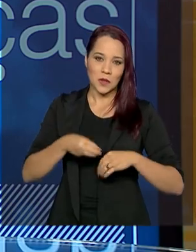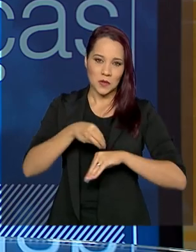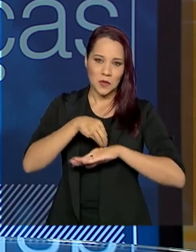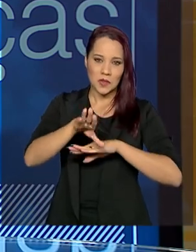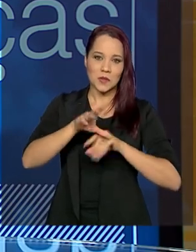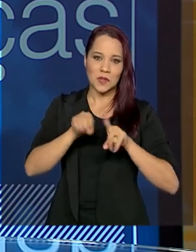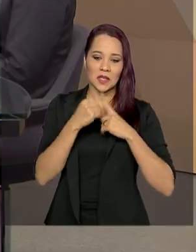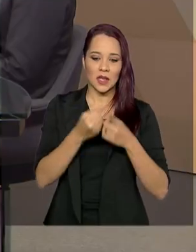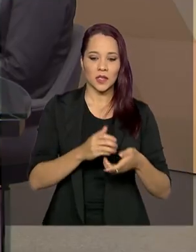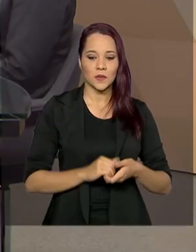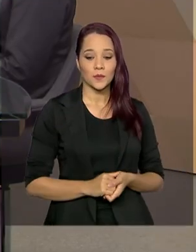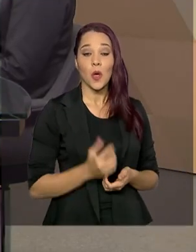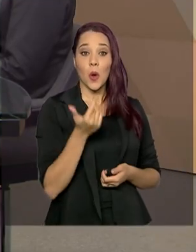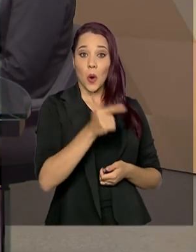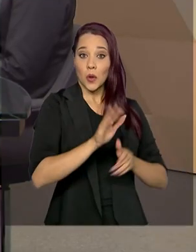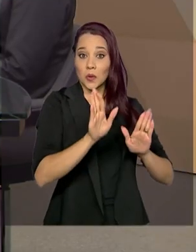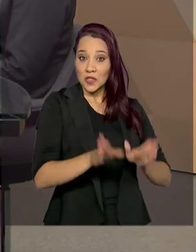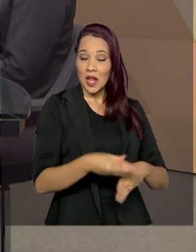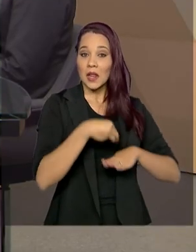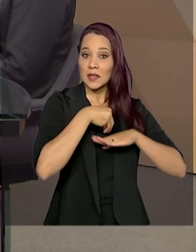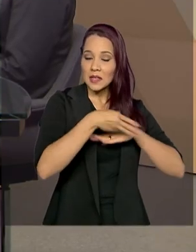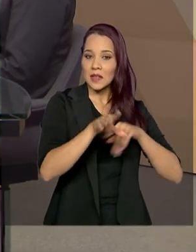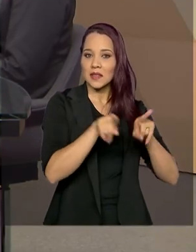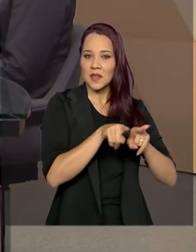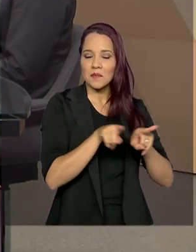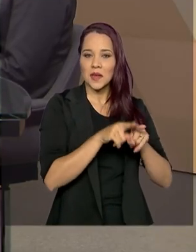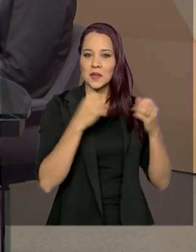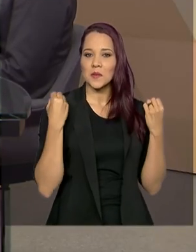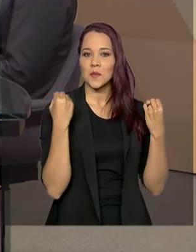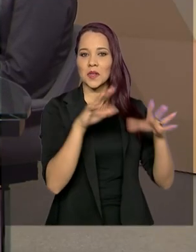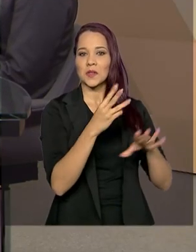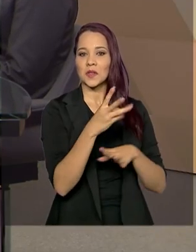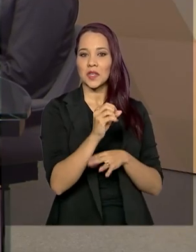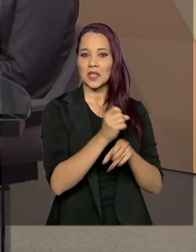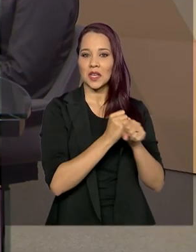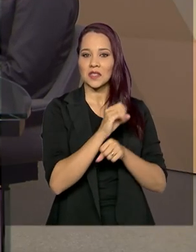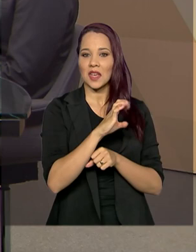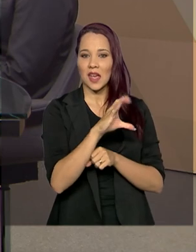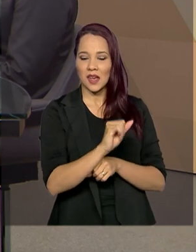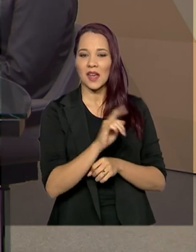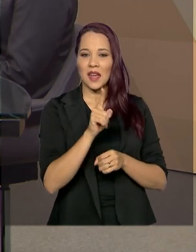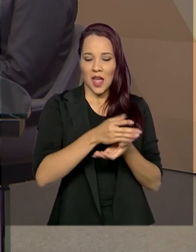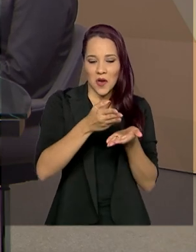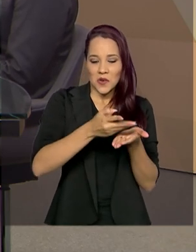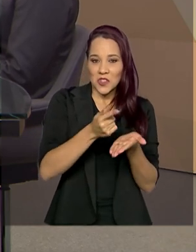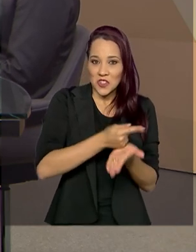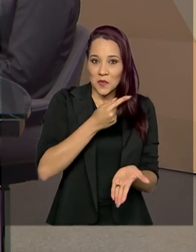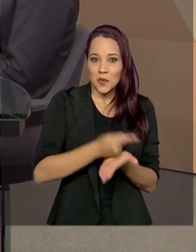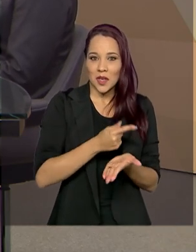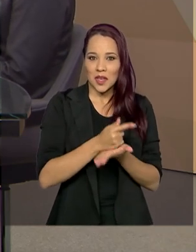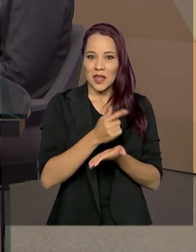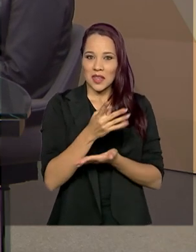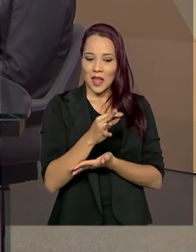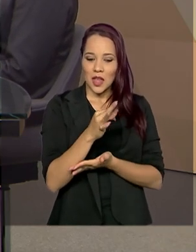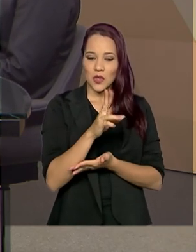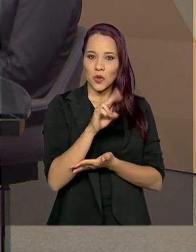Outra iniciativa já lançada nas comemorações dos 30 anos do ECA é o Gibi da Turma da Mônica. Isso eu achei bem interessante